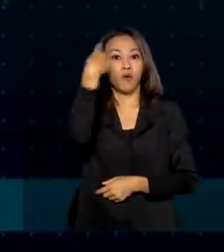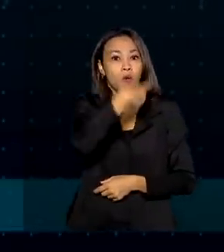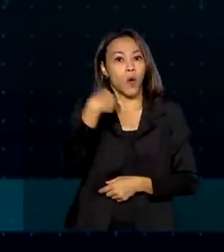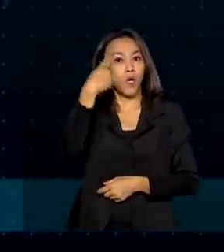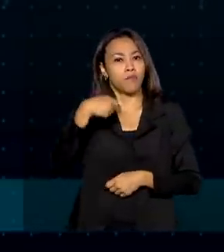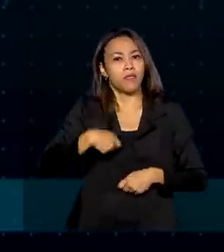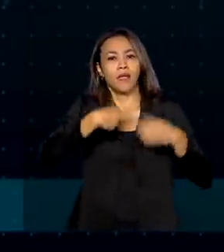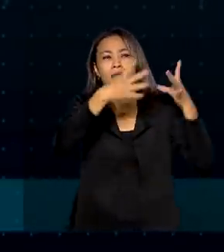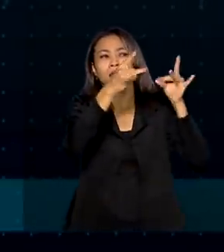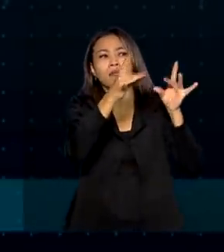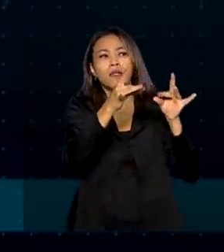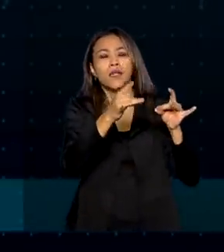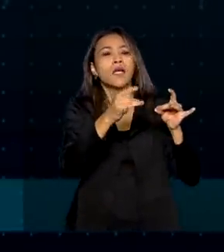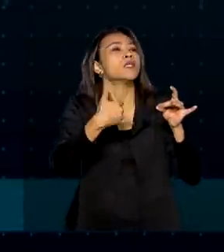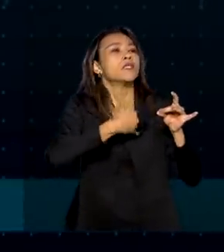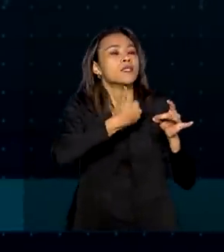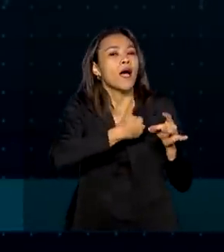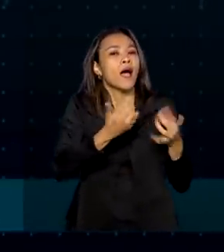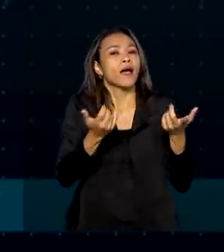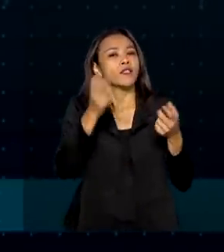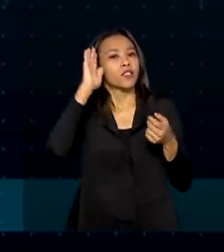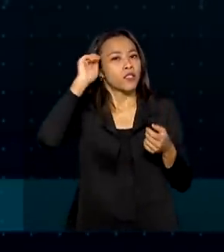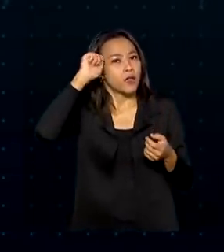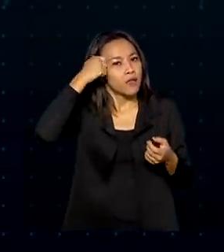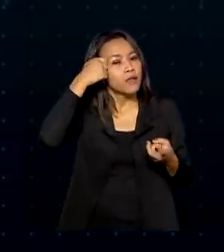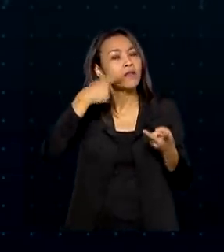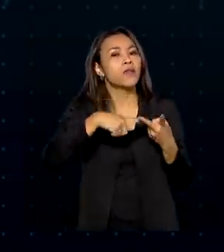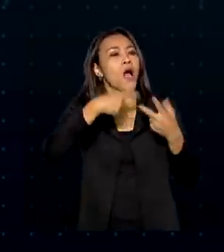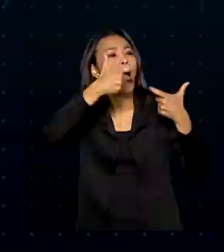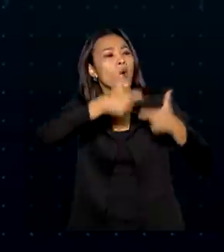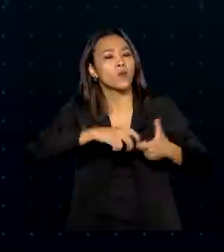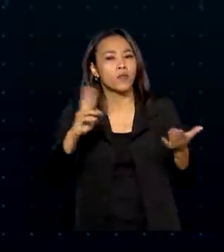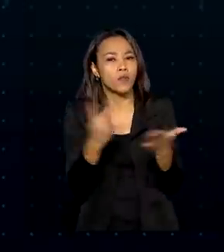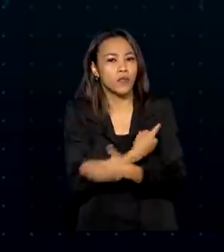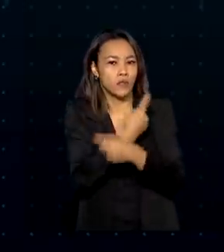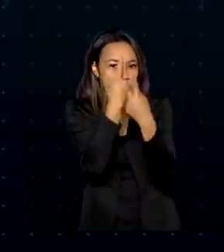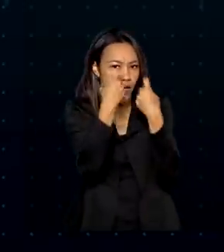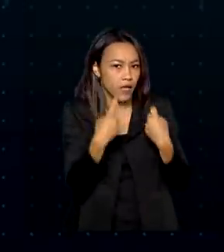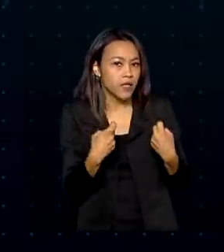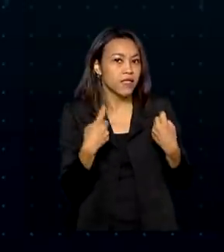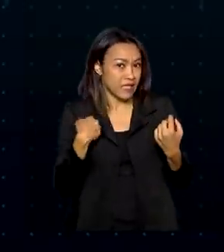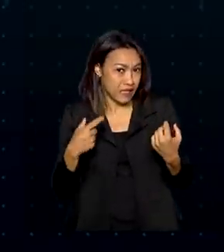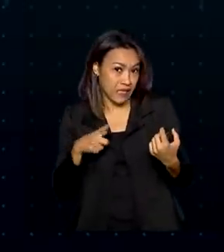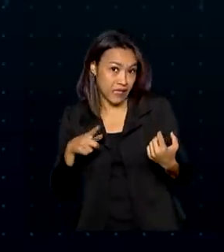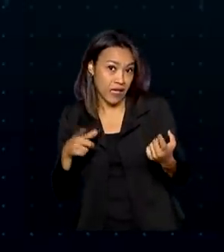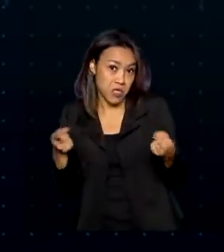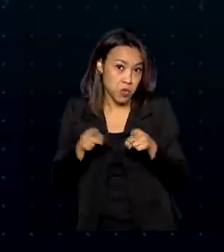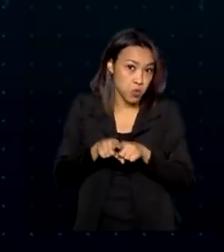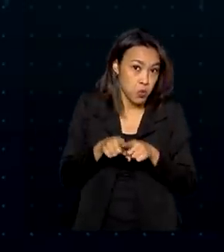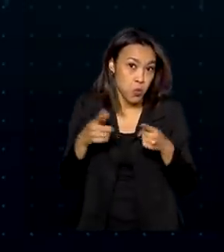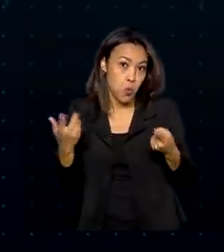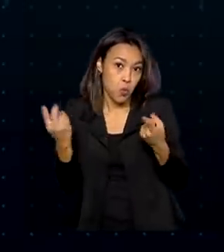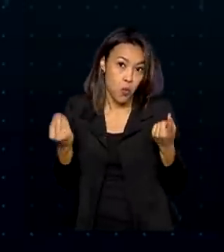detalhar dados como idade, raça, local da violência e o vínculo do agressor com a vítima. Não pode